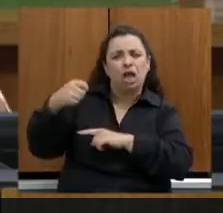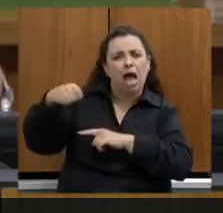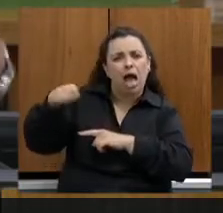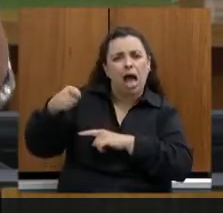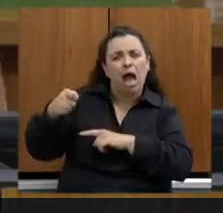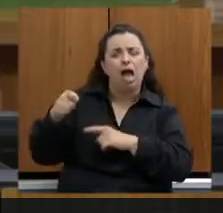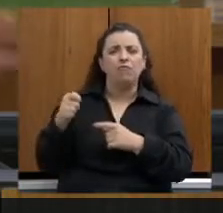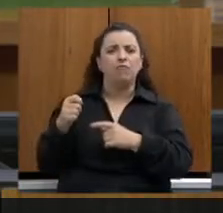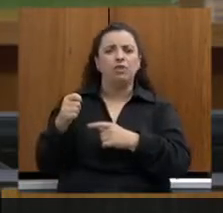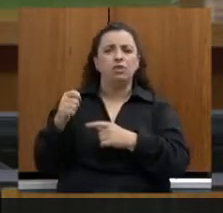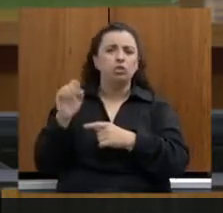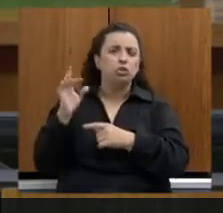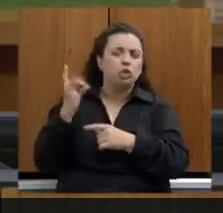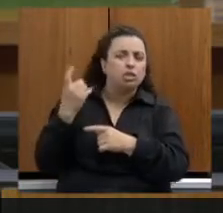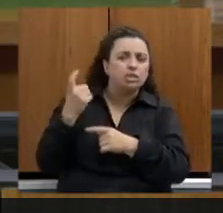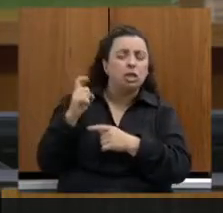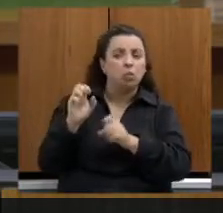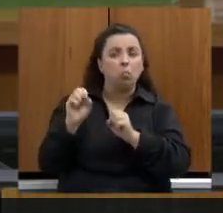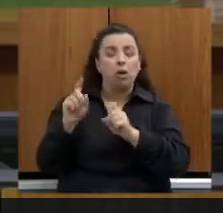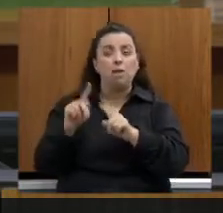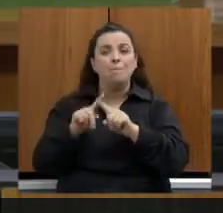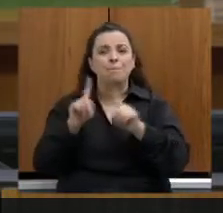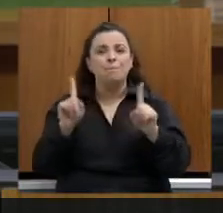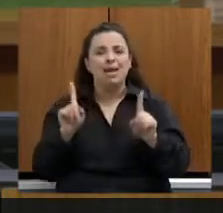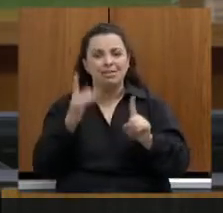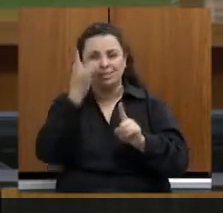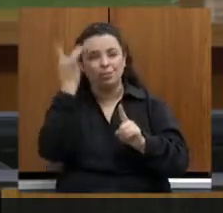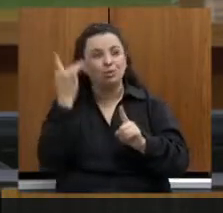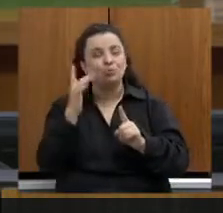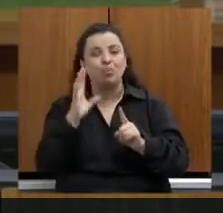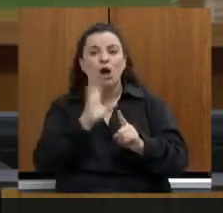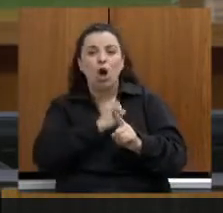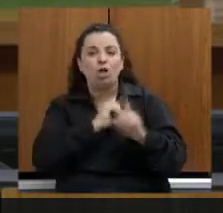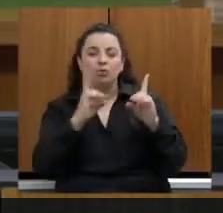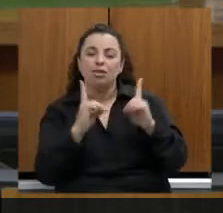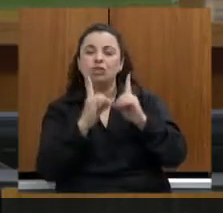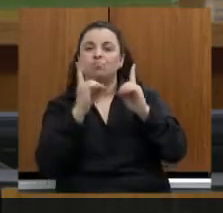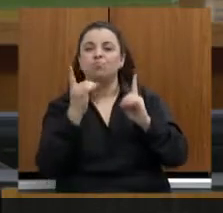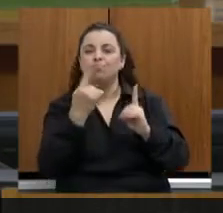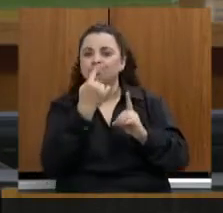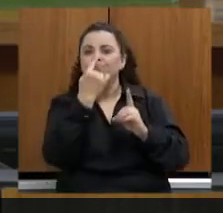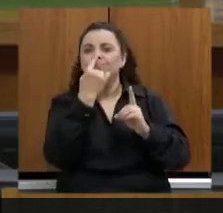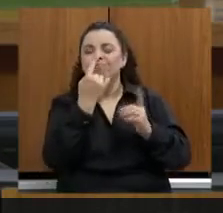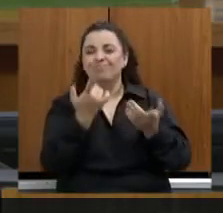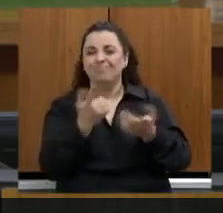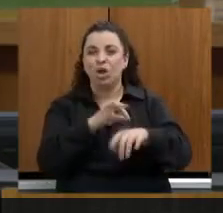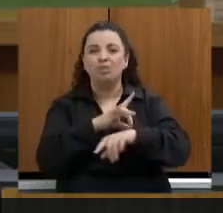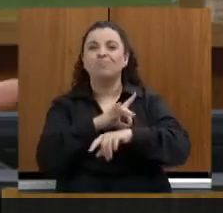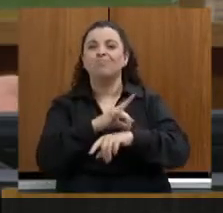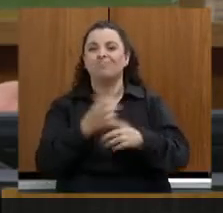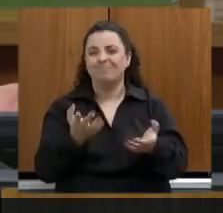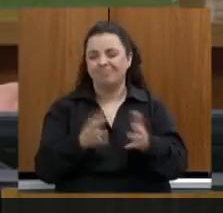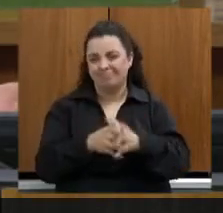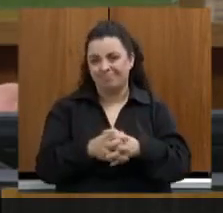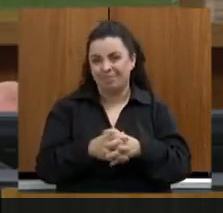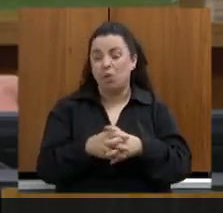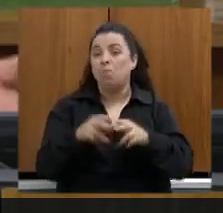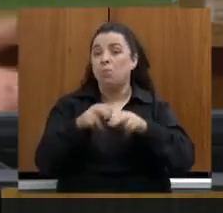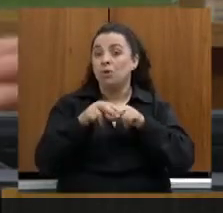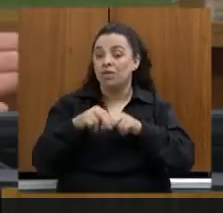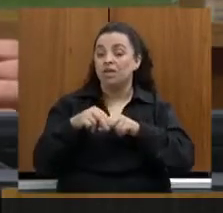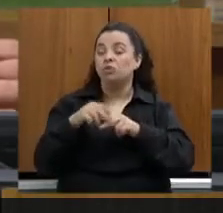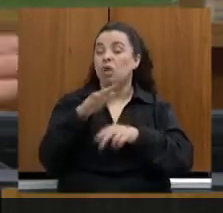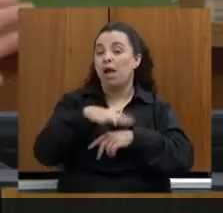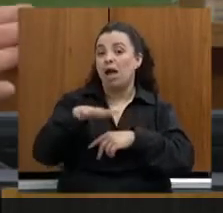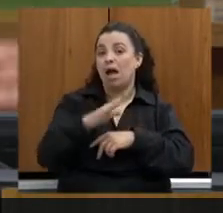lugares, de ser bem recebido é uma tendência. Por isso que eu acho que nós geramos 80 mil empregos em um ano. Ou